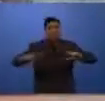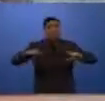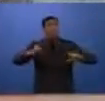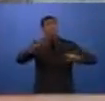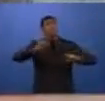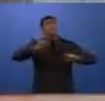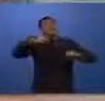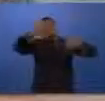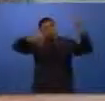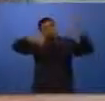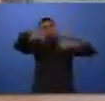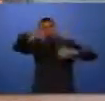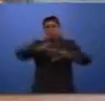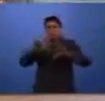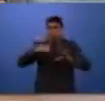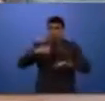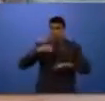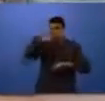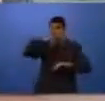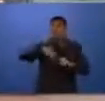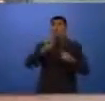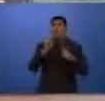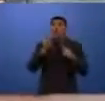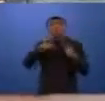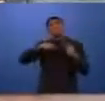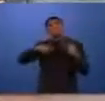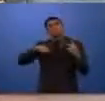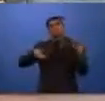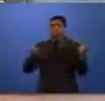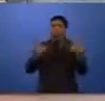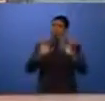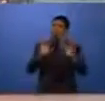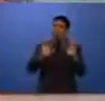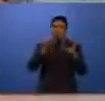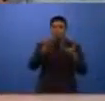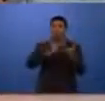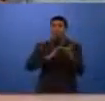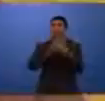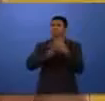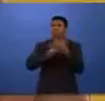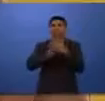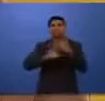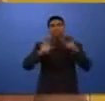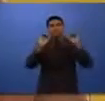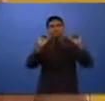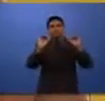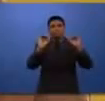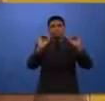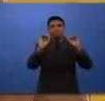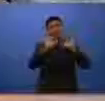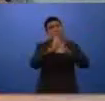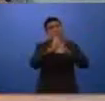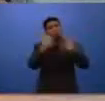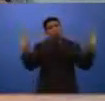Os dados da pessoa que efetua a denúncia, a pessoa que liga e efetua a denúncia para o 8-1 não são registrados no programa sequer. Temos um campo